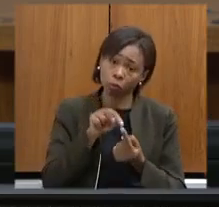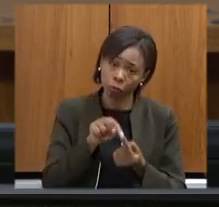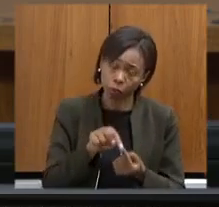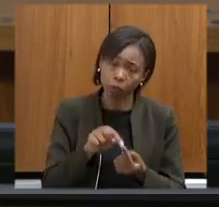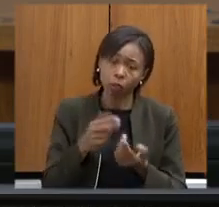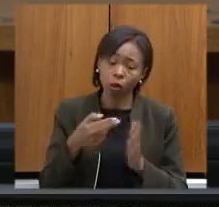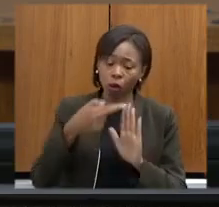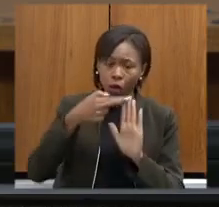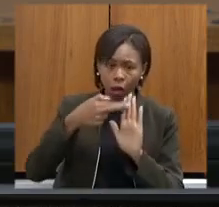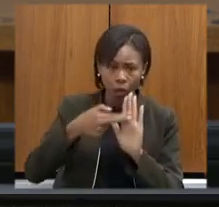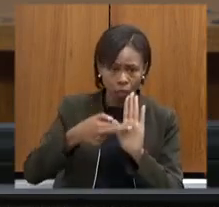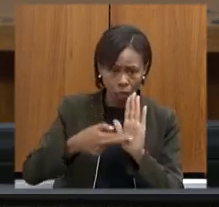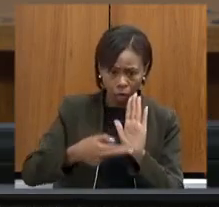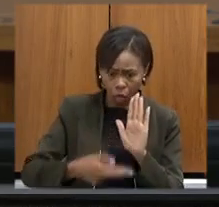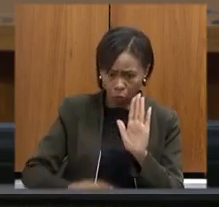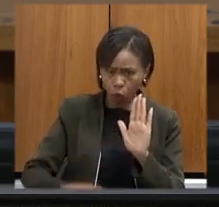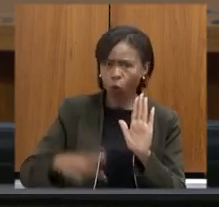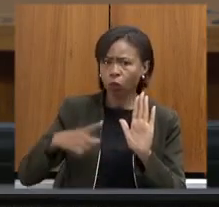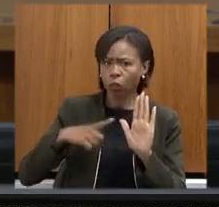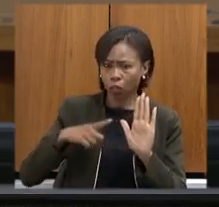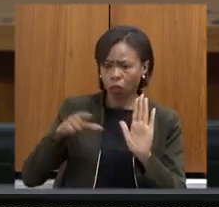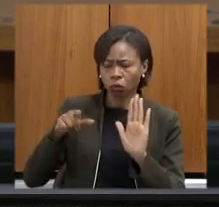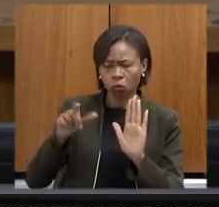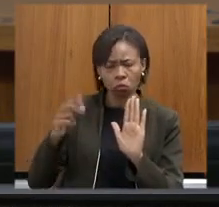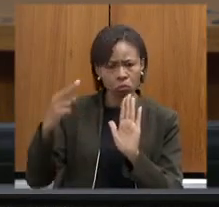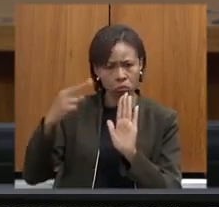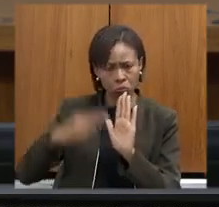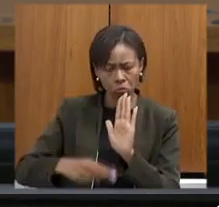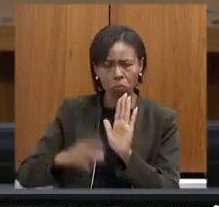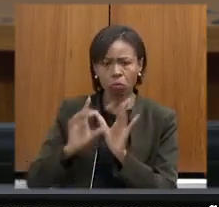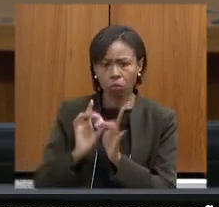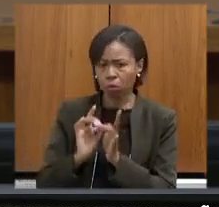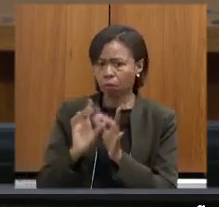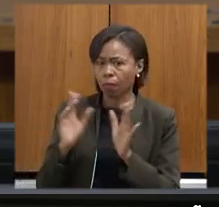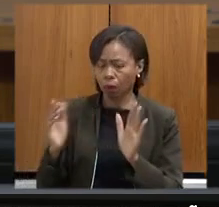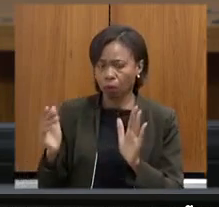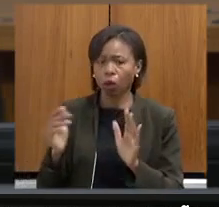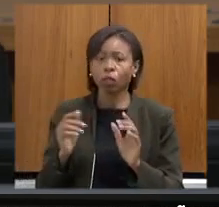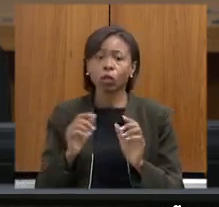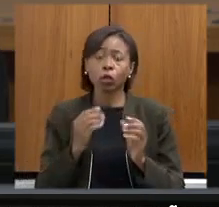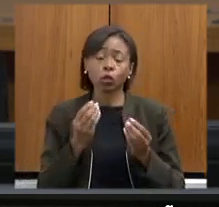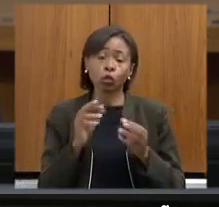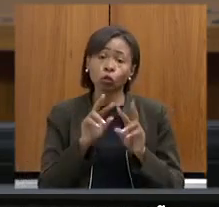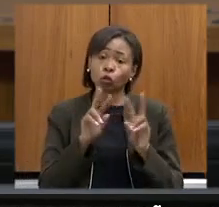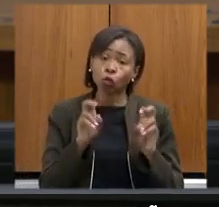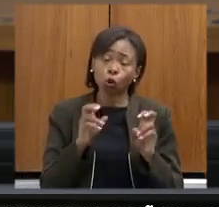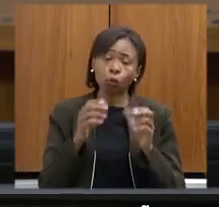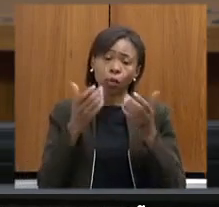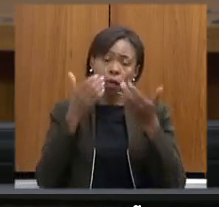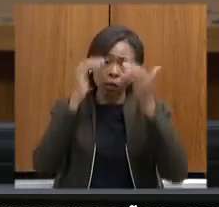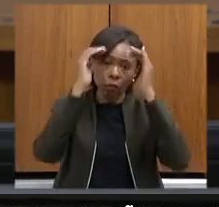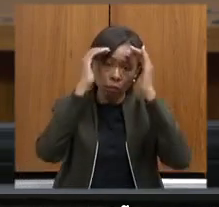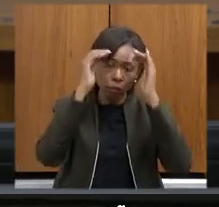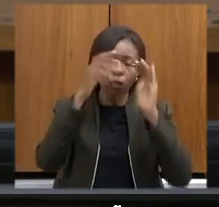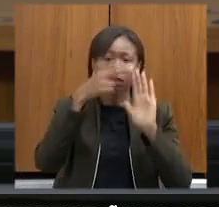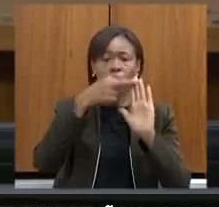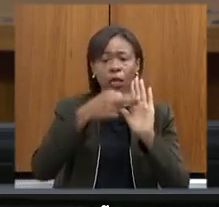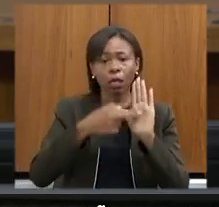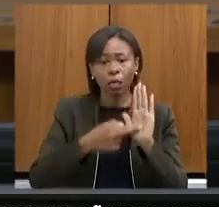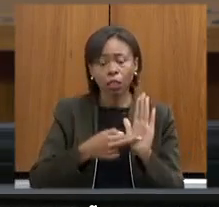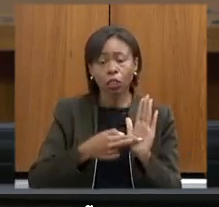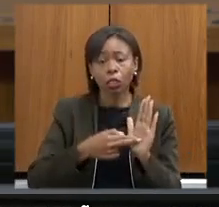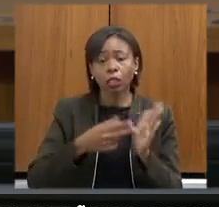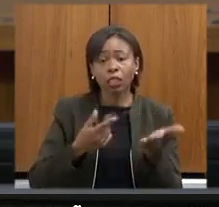disposição da senhora para que a senhora tenha acesso sobre a garantia do cumprimento das condições estabelecidas no termo de ajustamento e